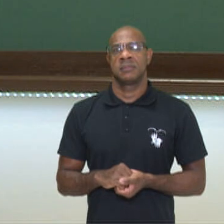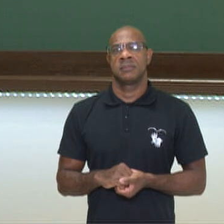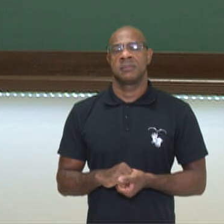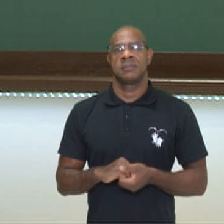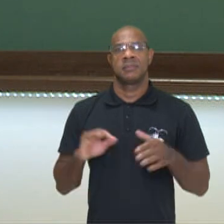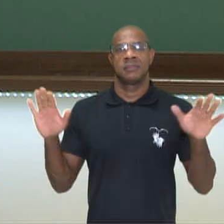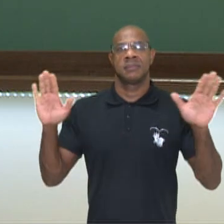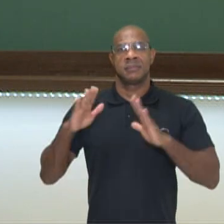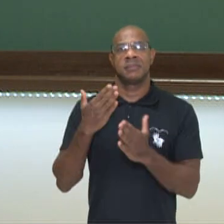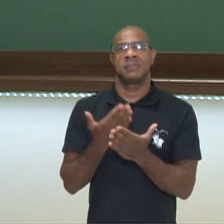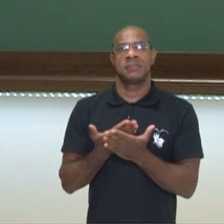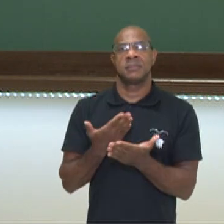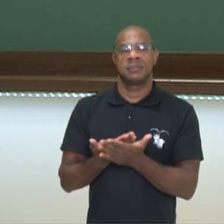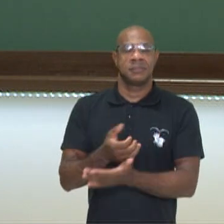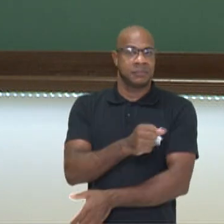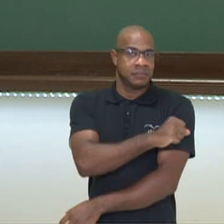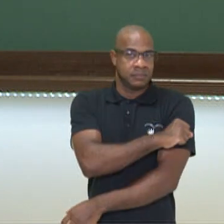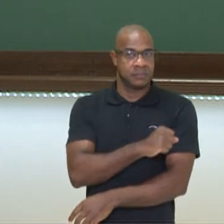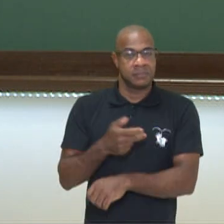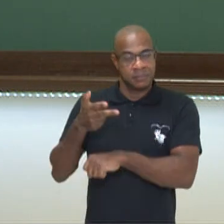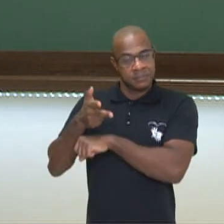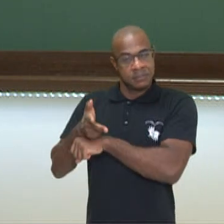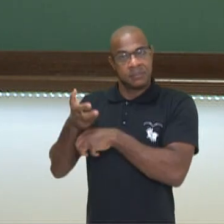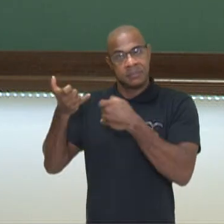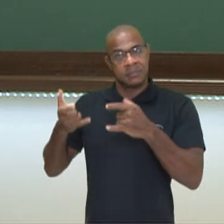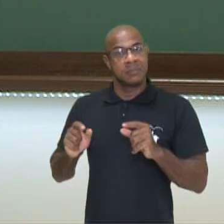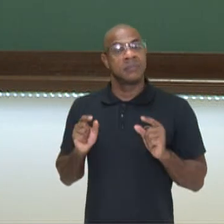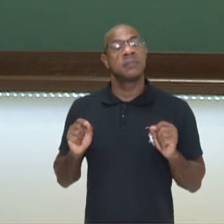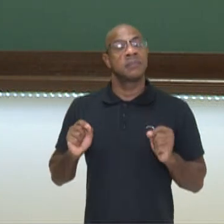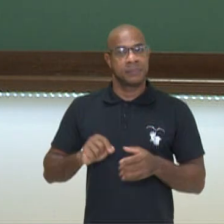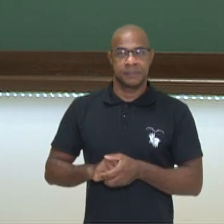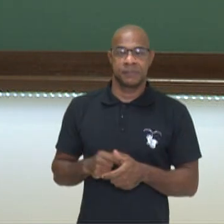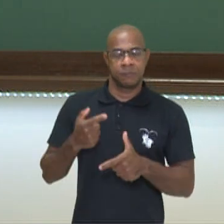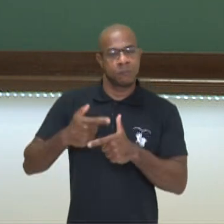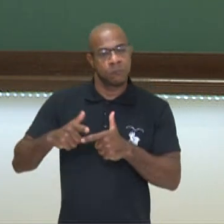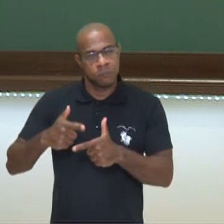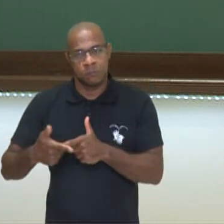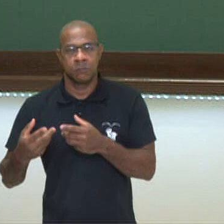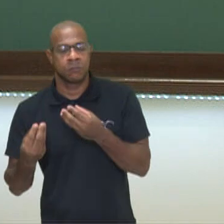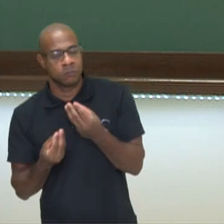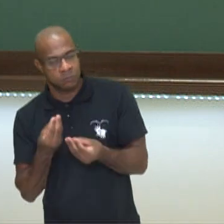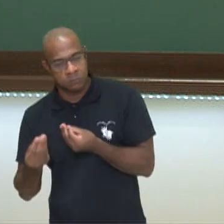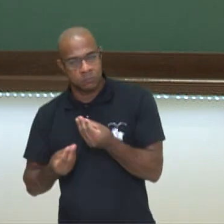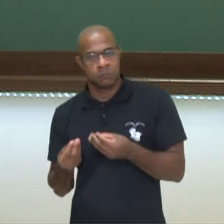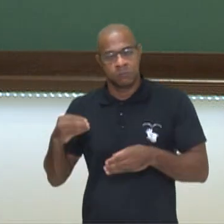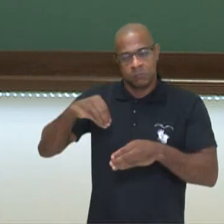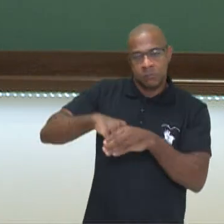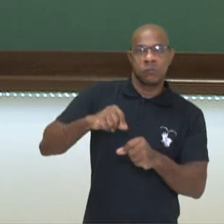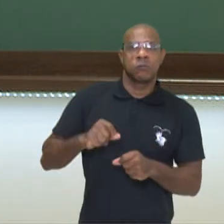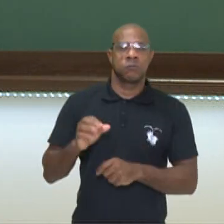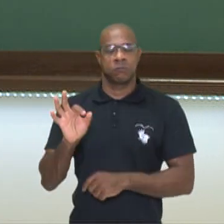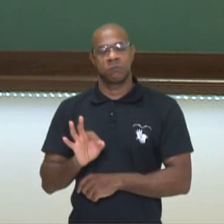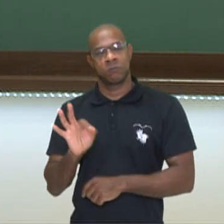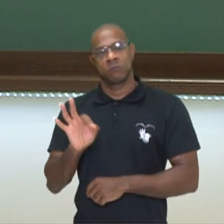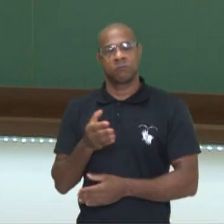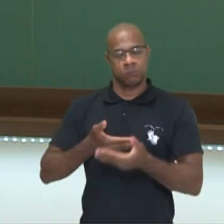Olá estudante do oitavo ano, neste vídeo vamos falar sobre situações e problema envolvendo porcentagem. Dá uma olhada comigo.